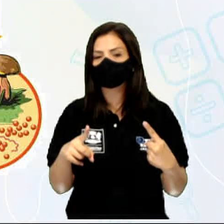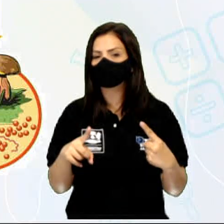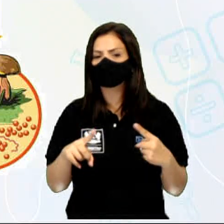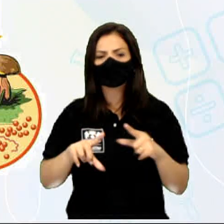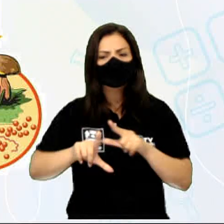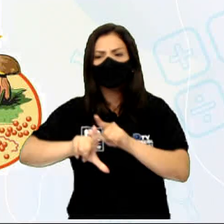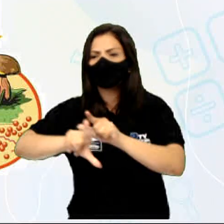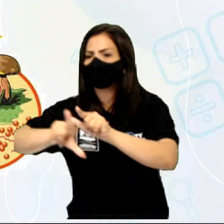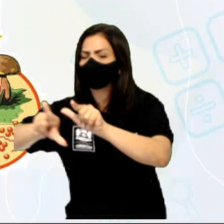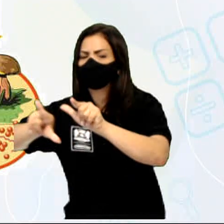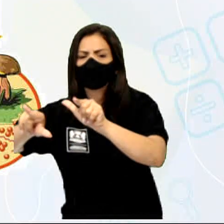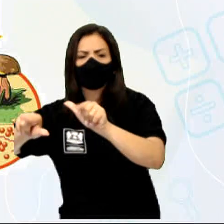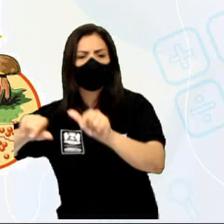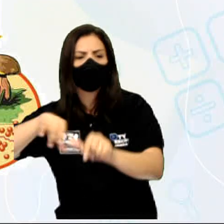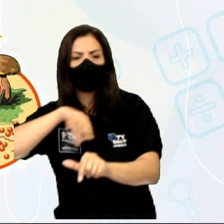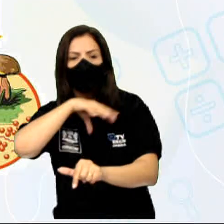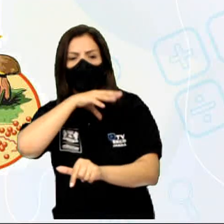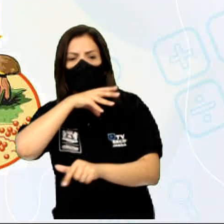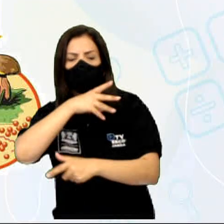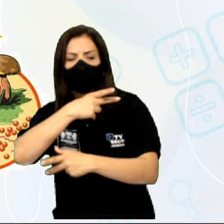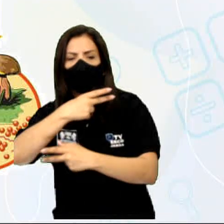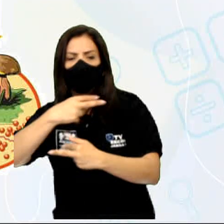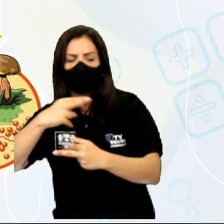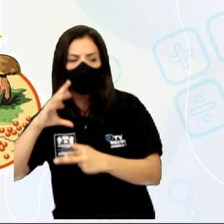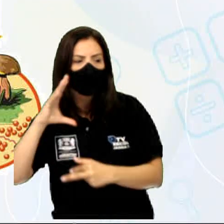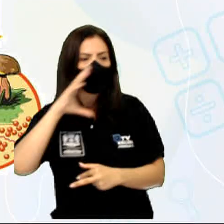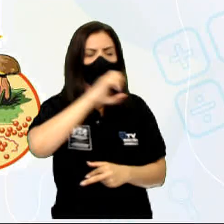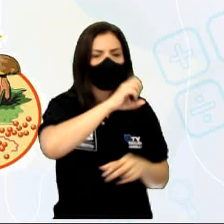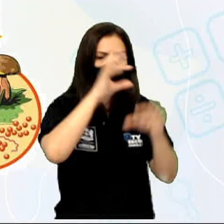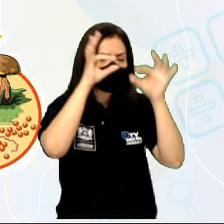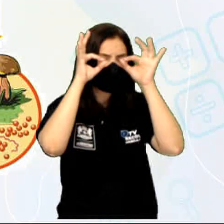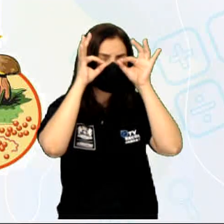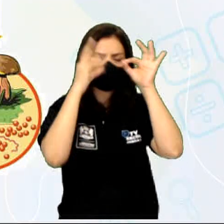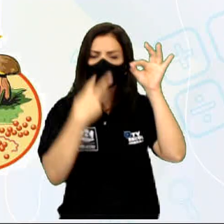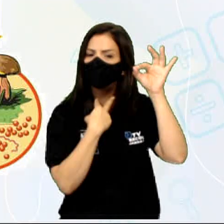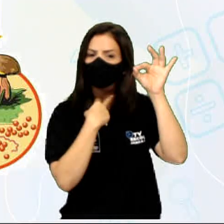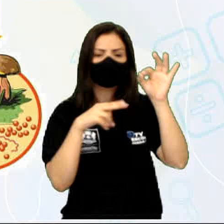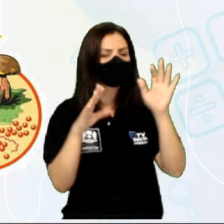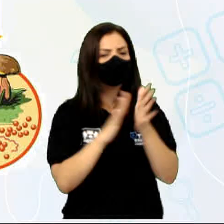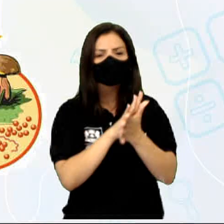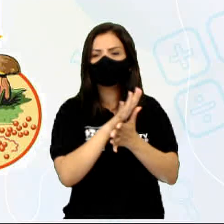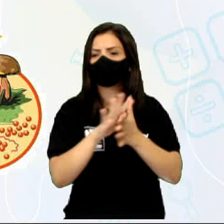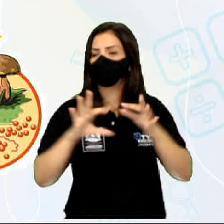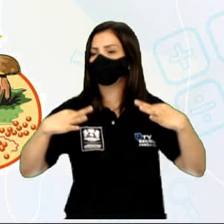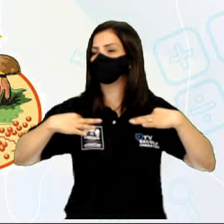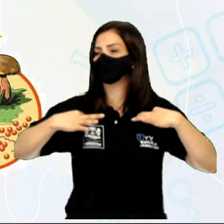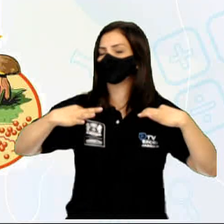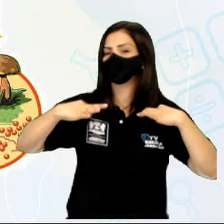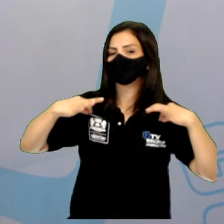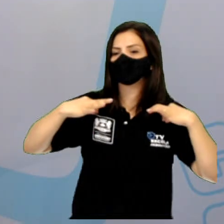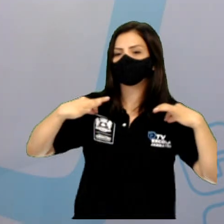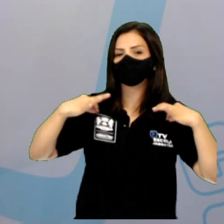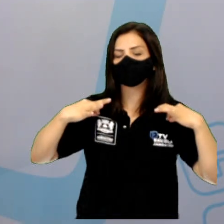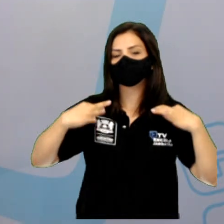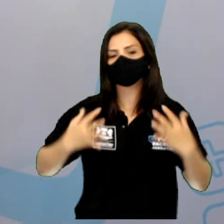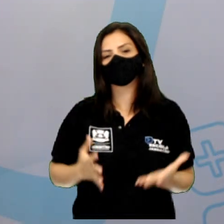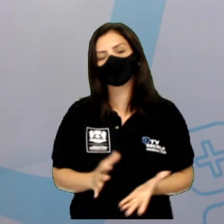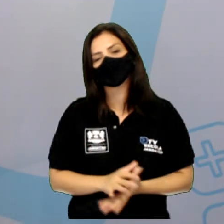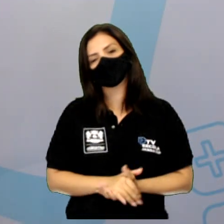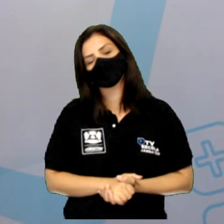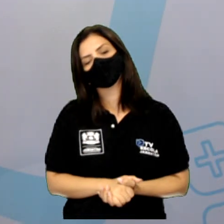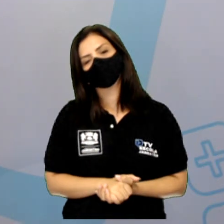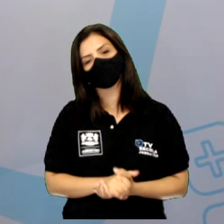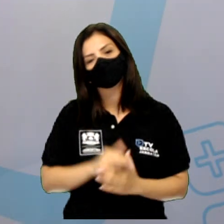dela. A coruja está na boa aí, não é verdade? Vocês concordam comigo? Então, podemos colocar os